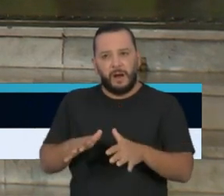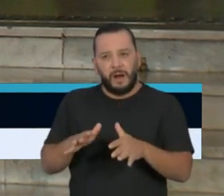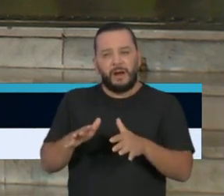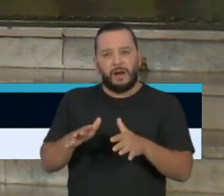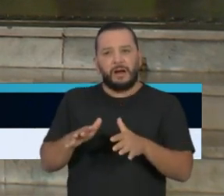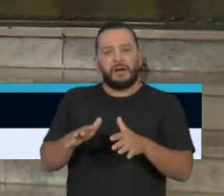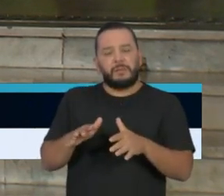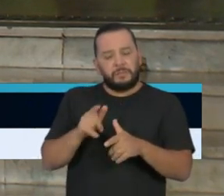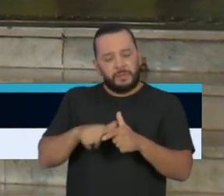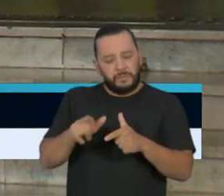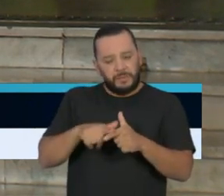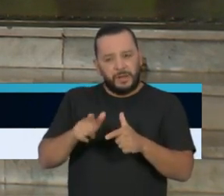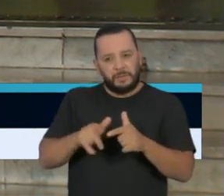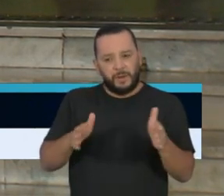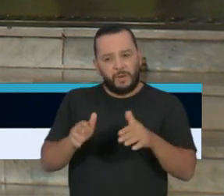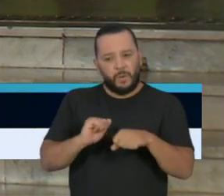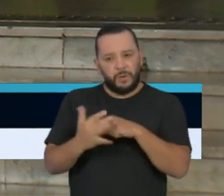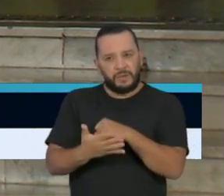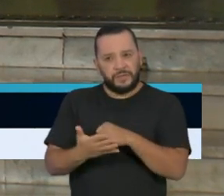isso vier a ocorrer,